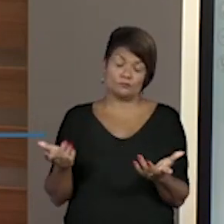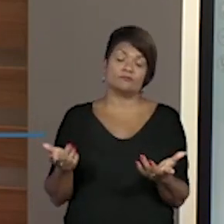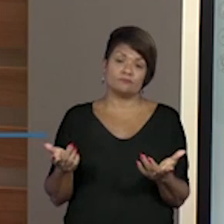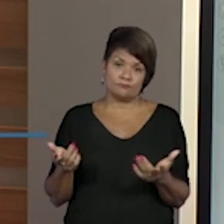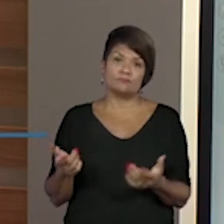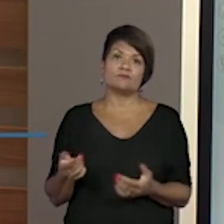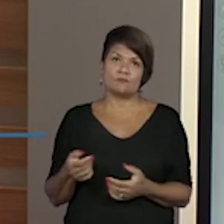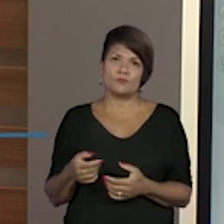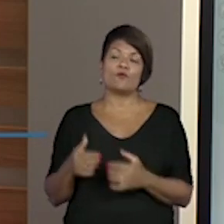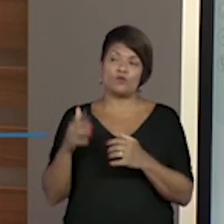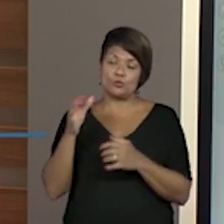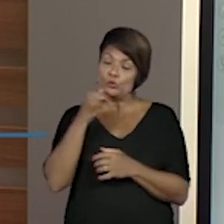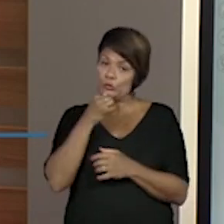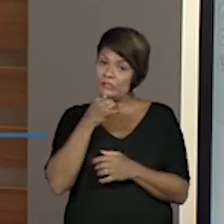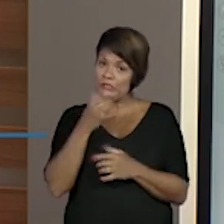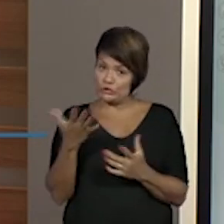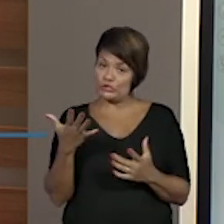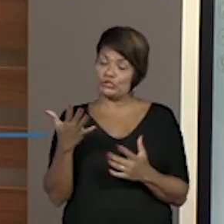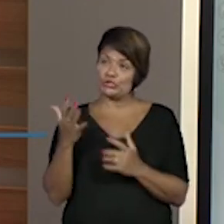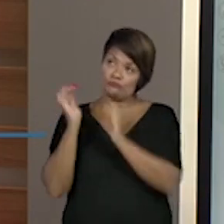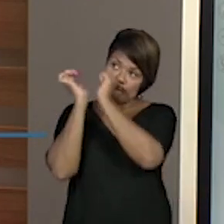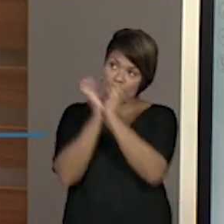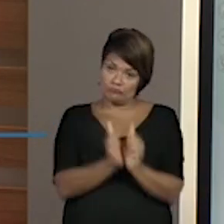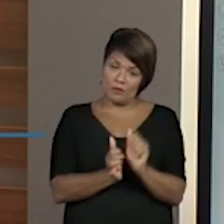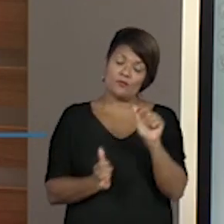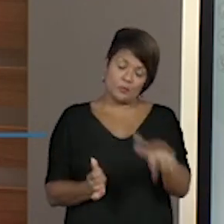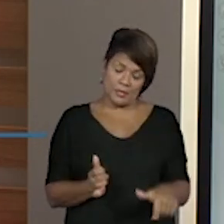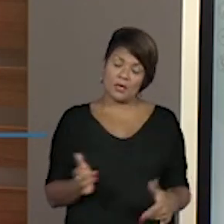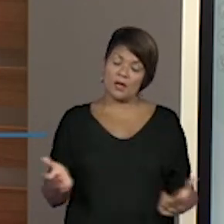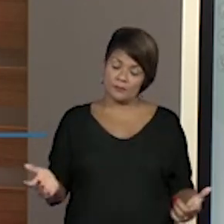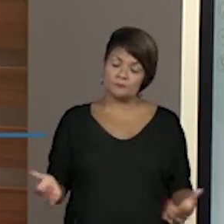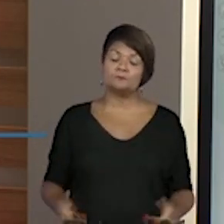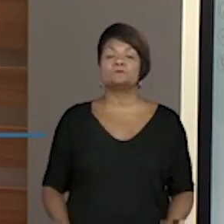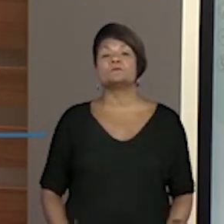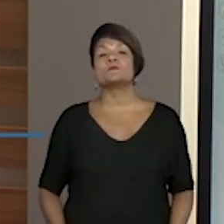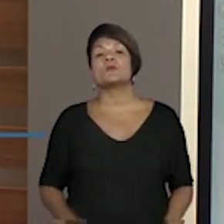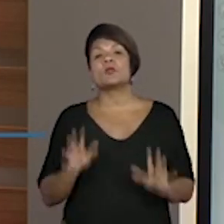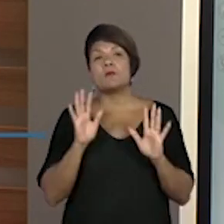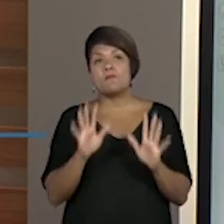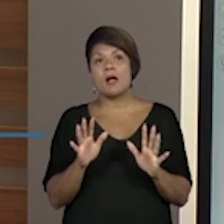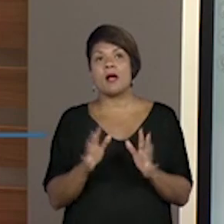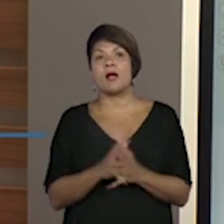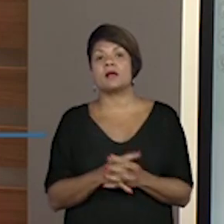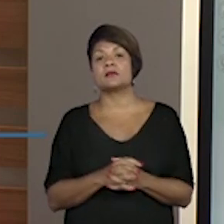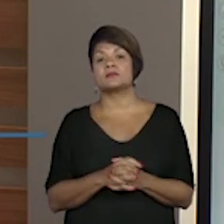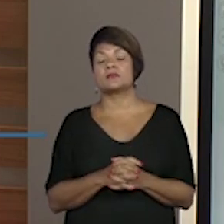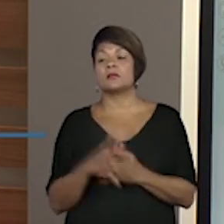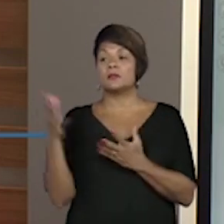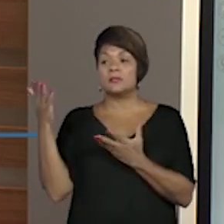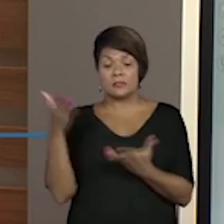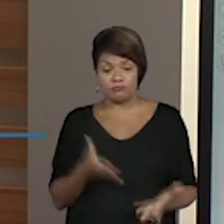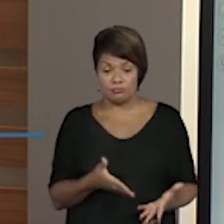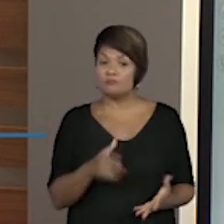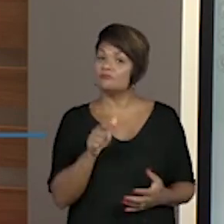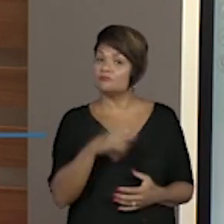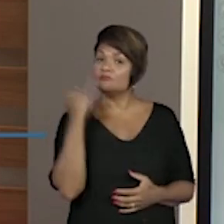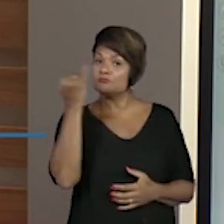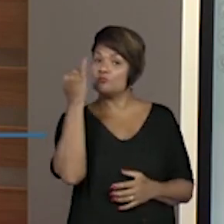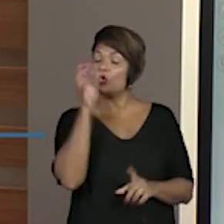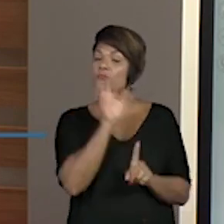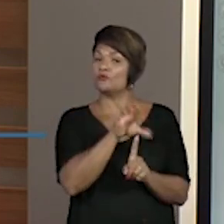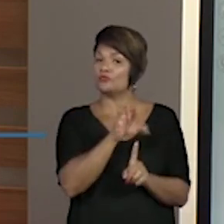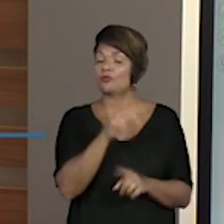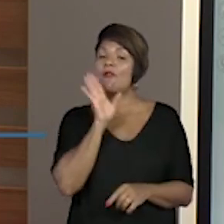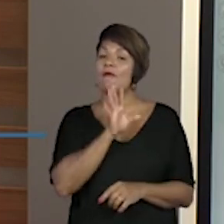muito triste, na verdade, mas a gente vai falar um pouco mais sobre isso. Mas que não deixou de trazer influências importantes e